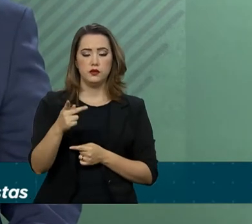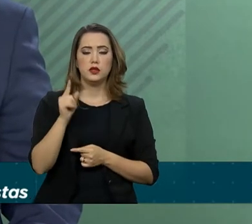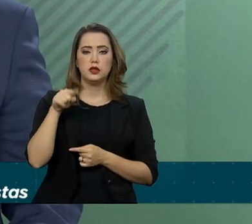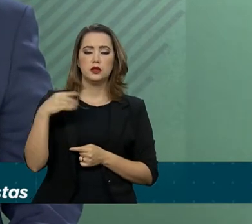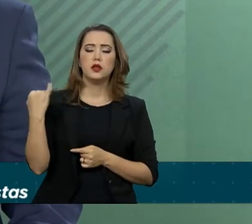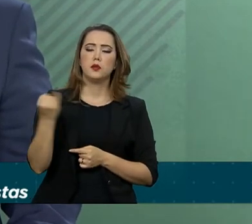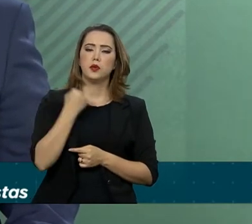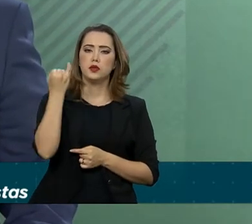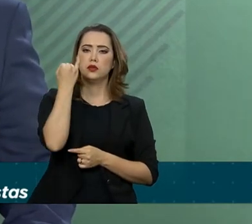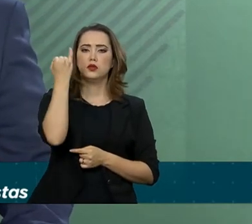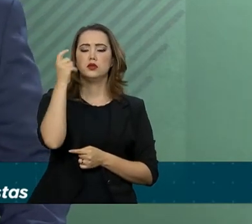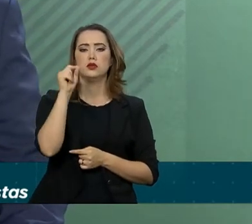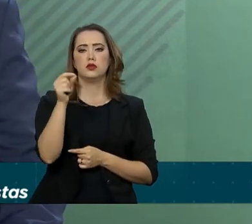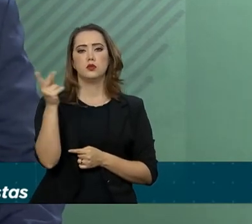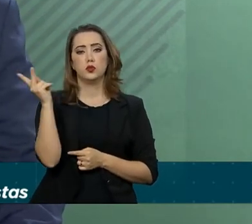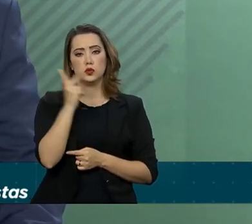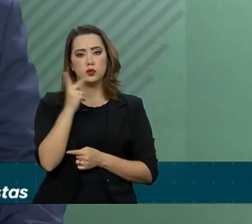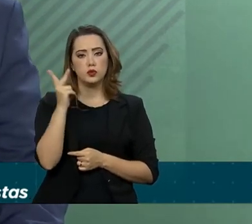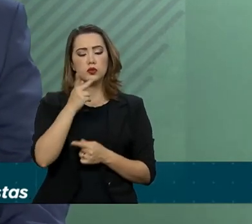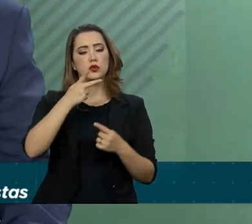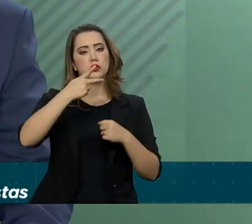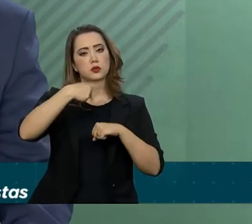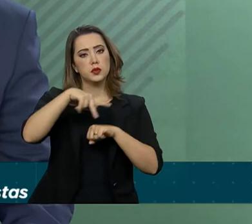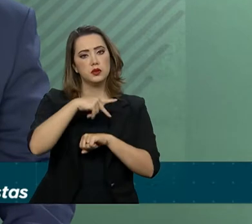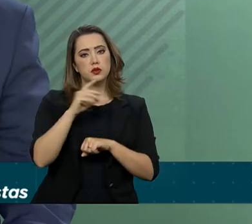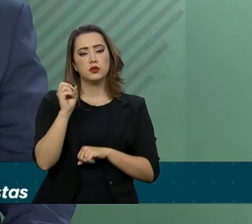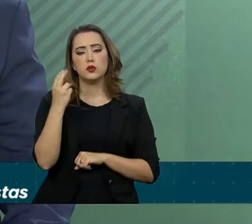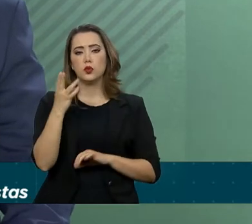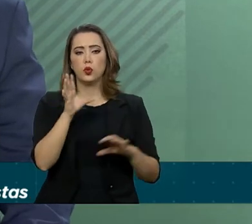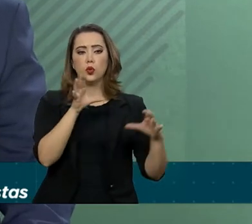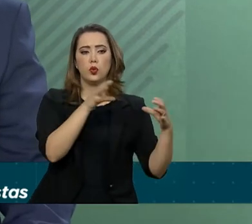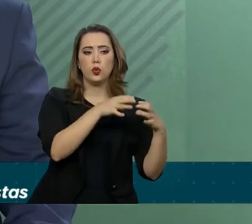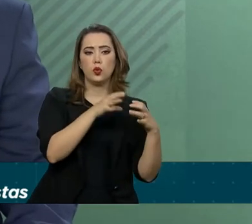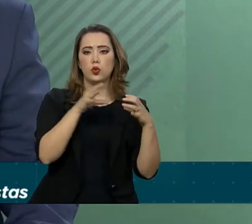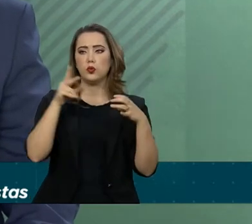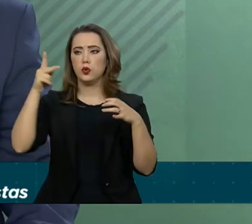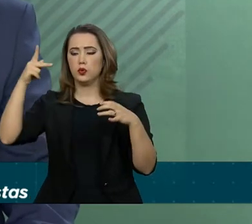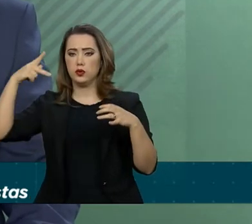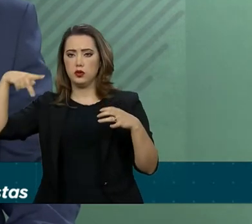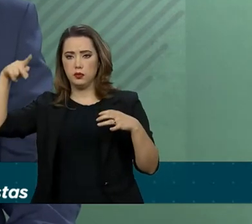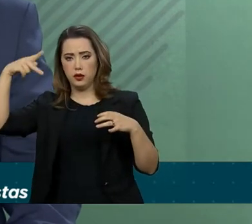dinâmico para ambos os países, ou Bloco e País.